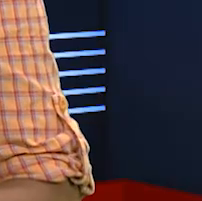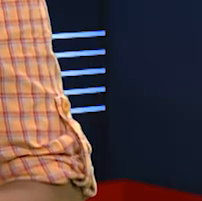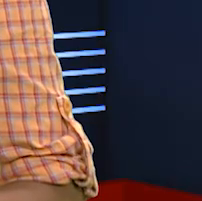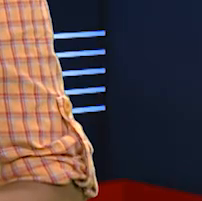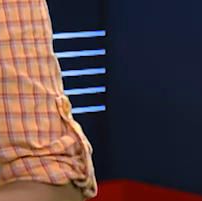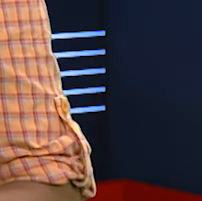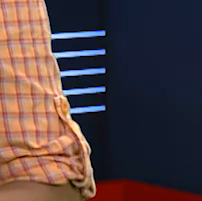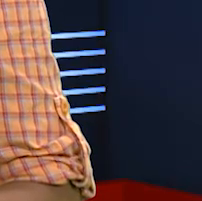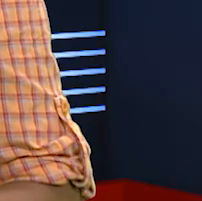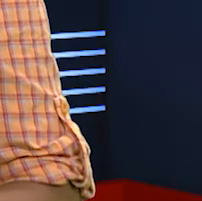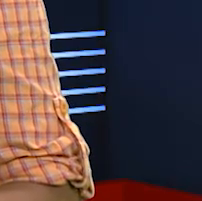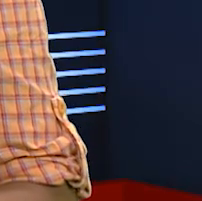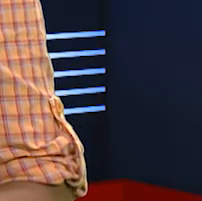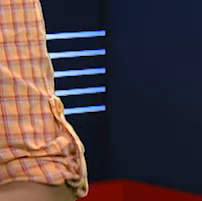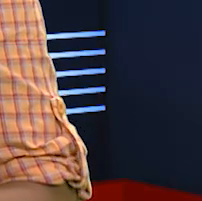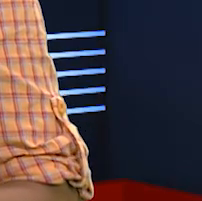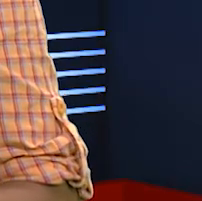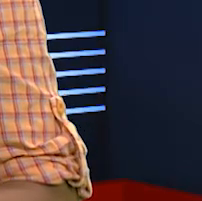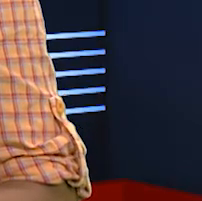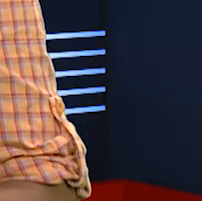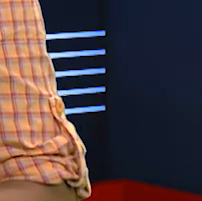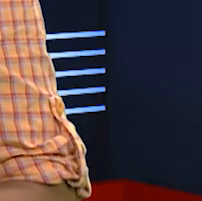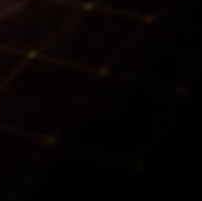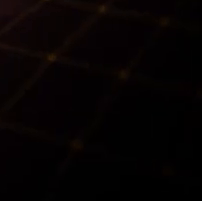Foram as informações dadas nesta edição Até a próxima